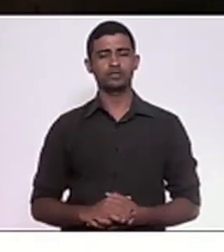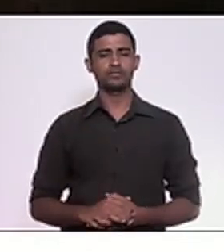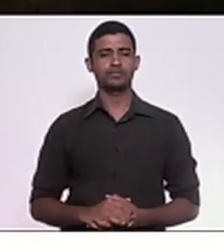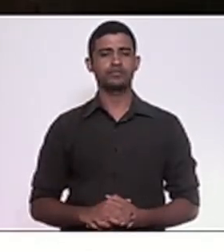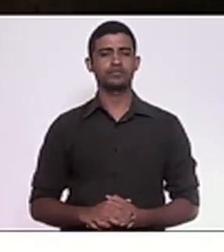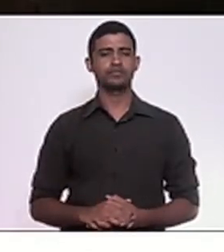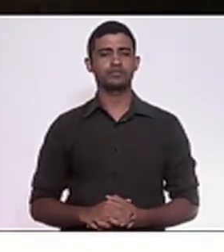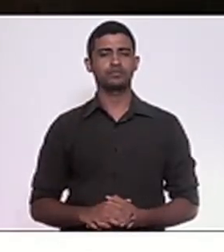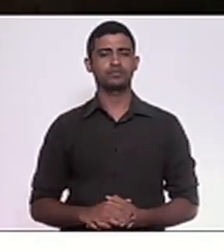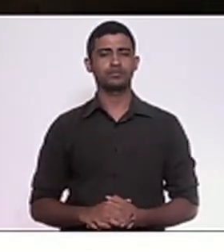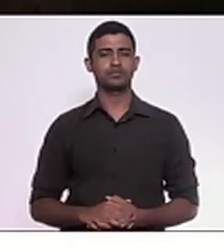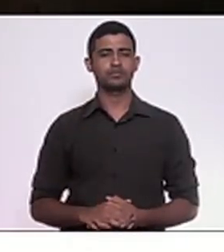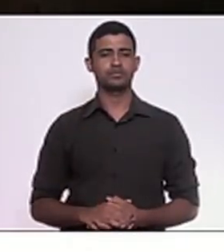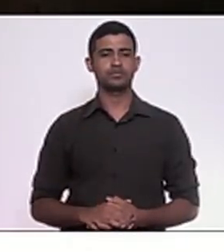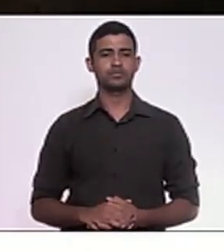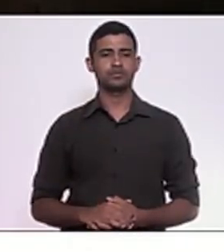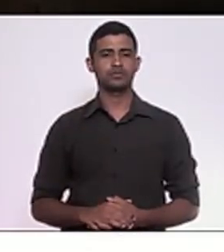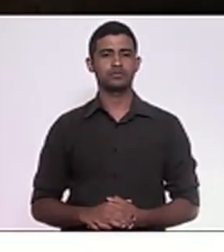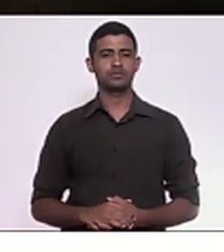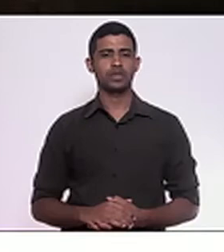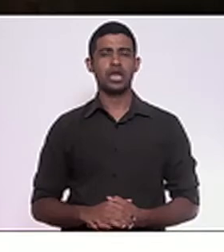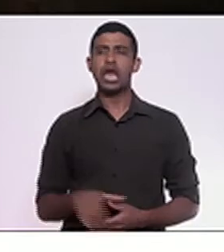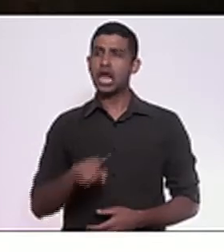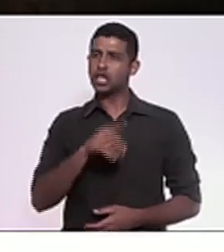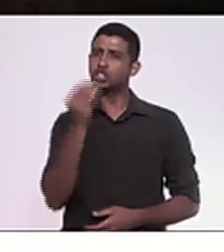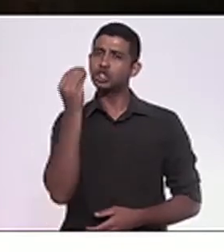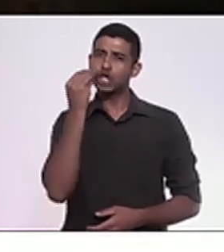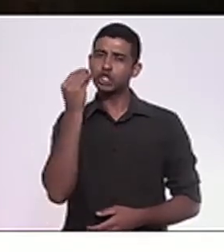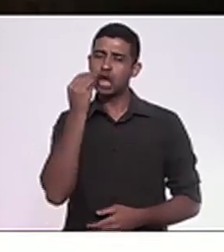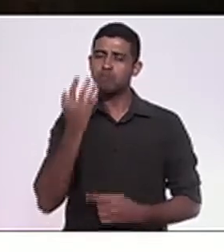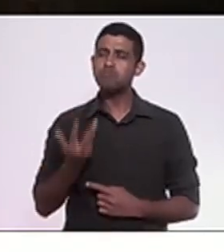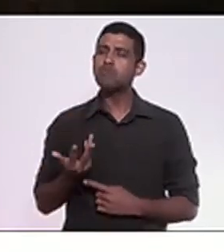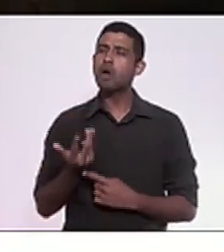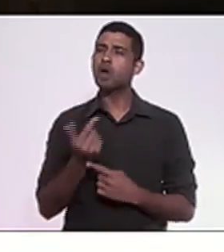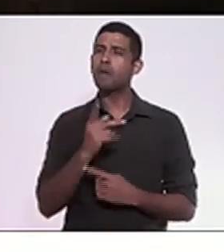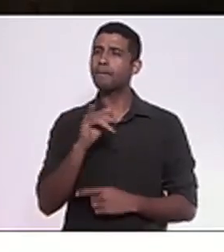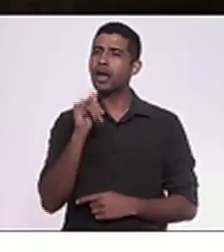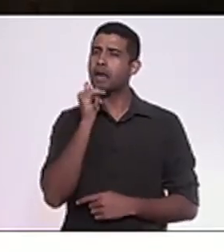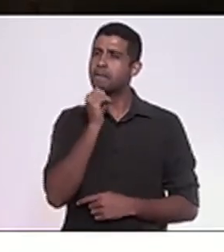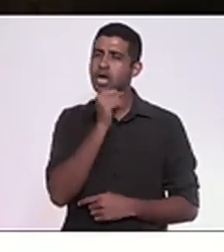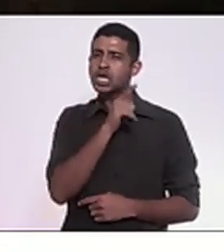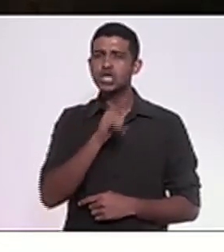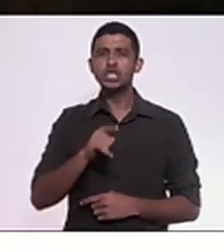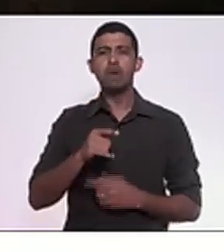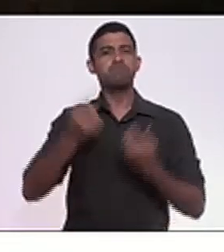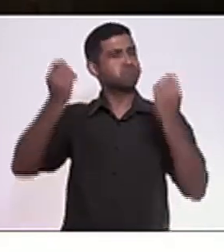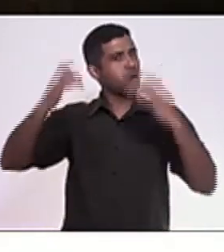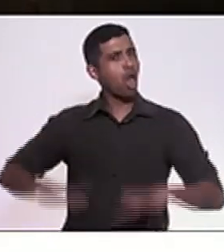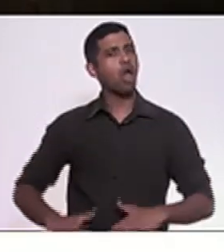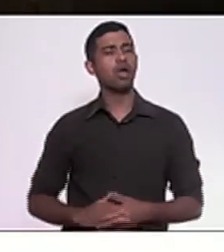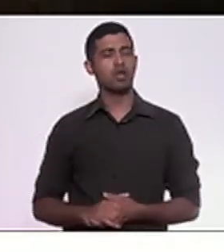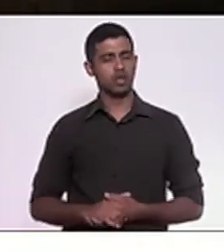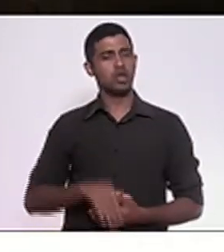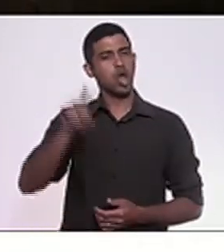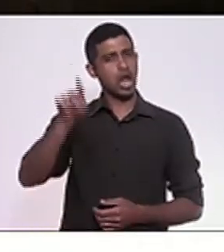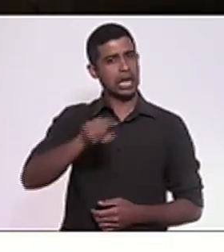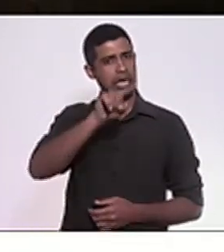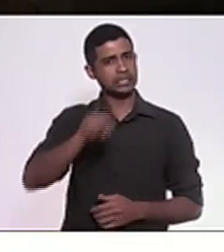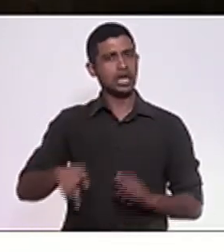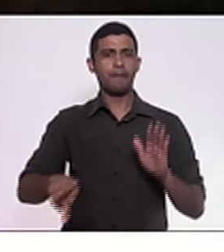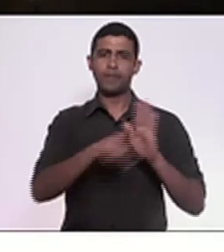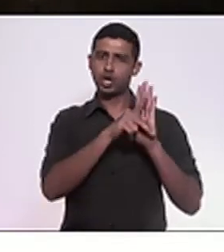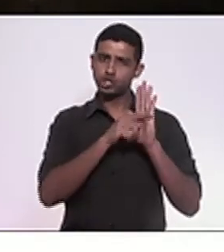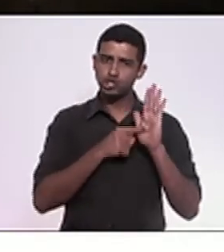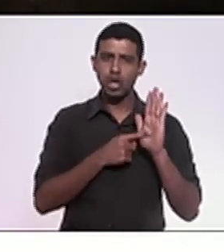tentar convencer os nossos pares a derrubar isso, a derrubar esse projeto